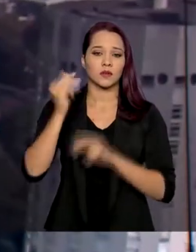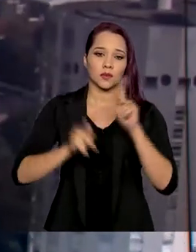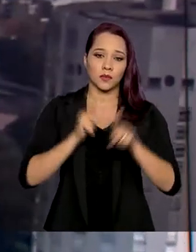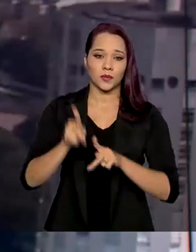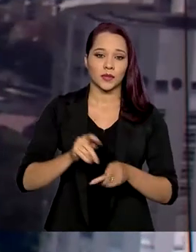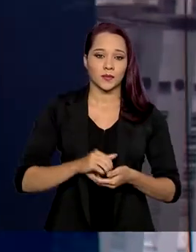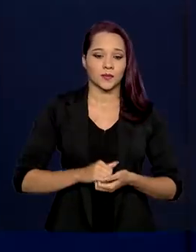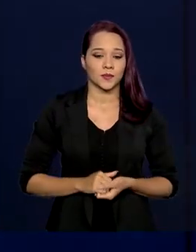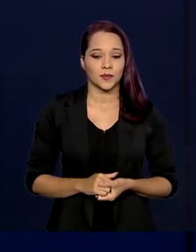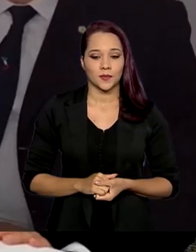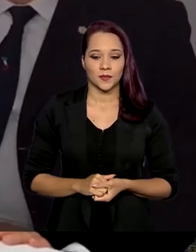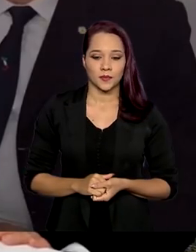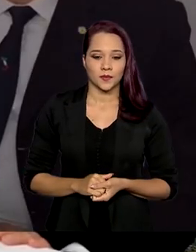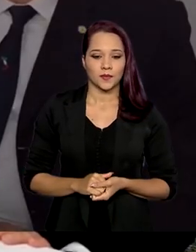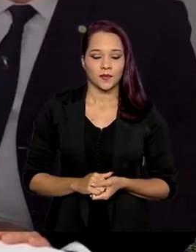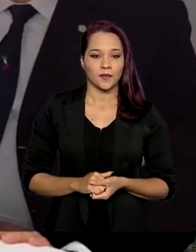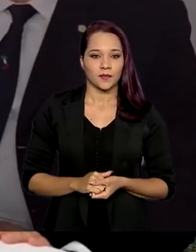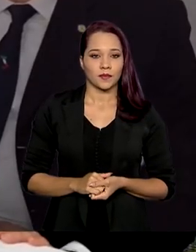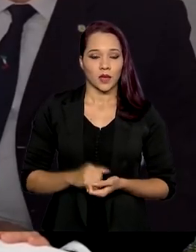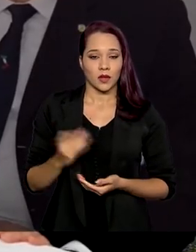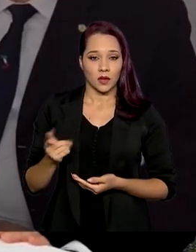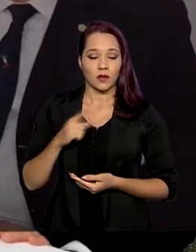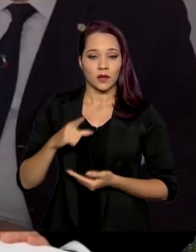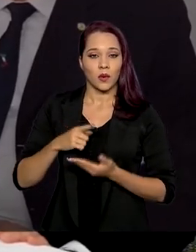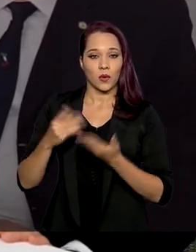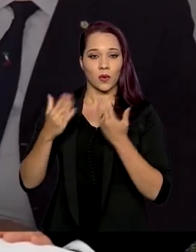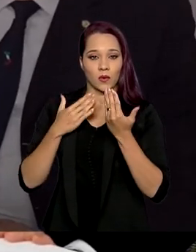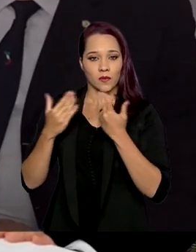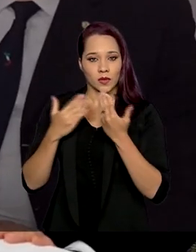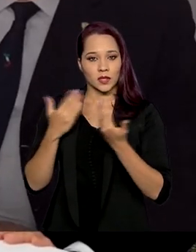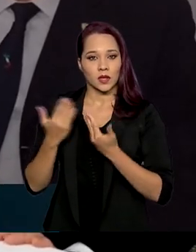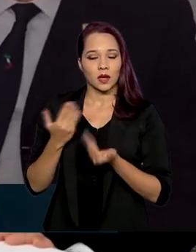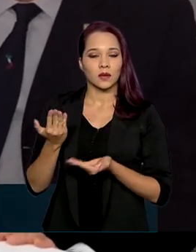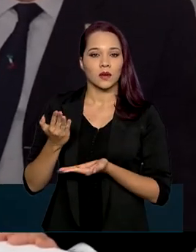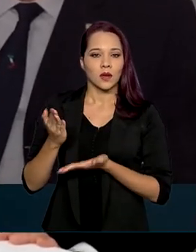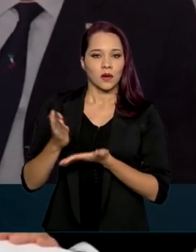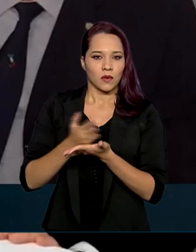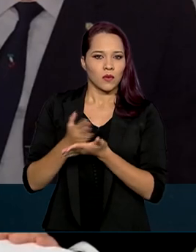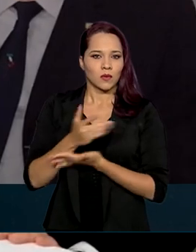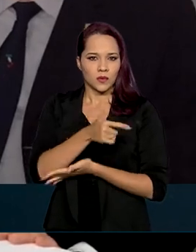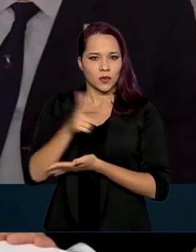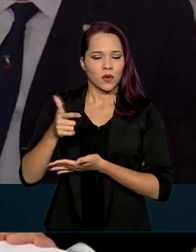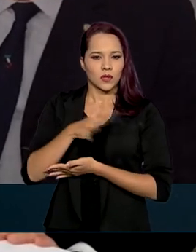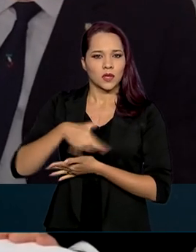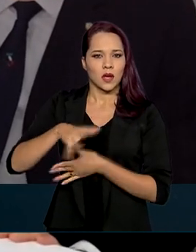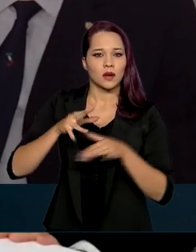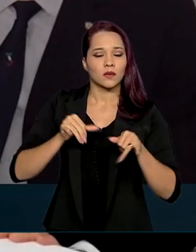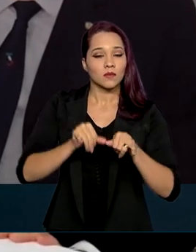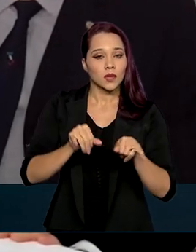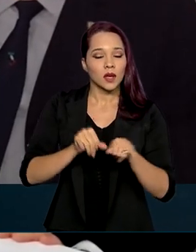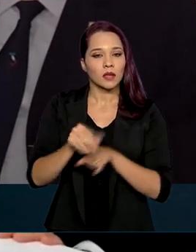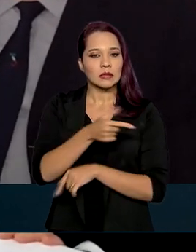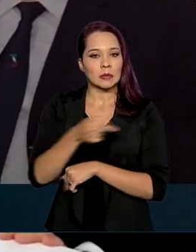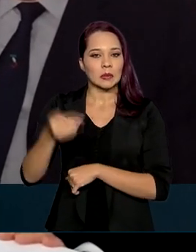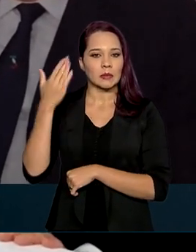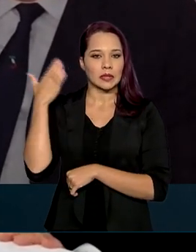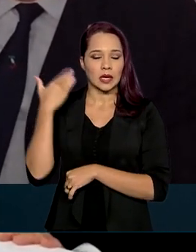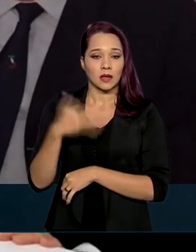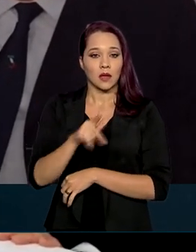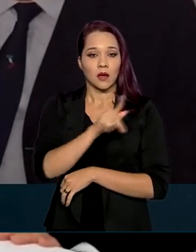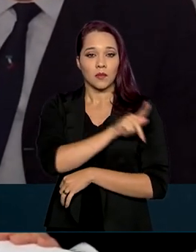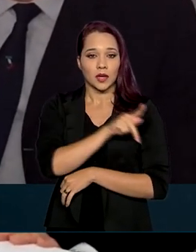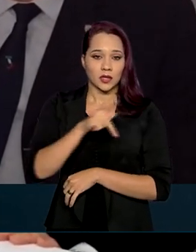população. Tenho conversado com alguns donos dentro de rede de supermercados desde semana passada, com o presidente da